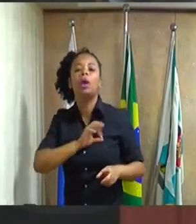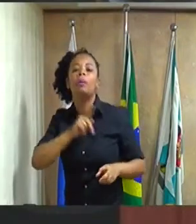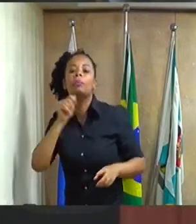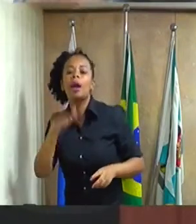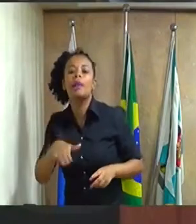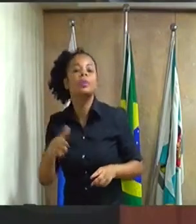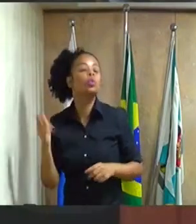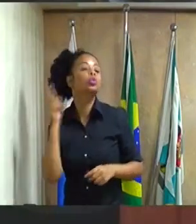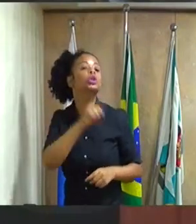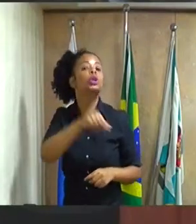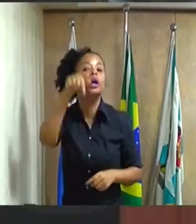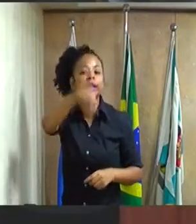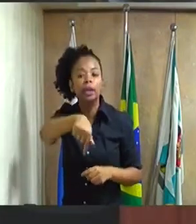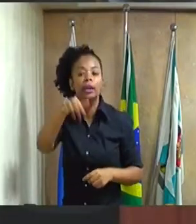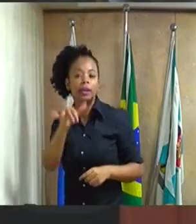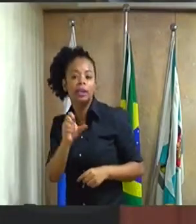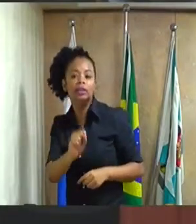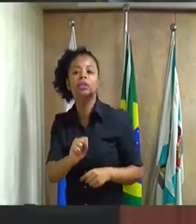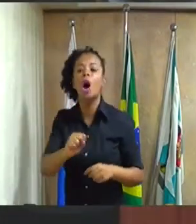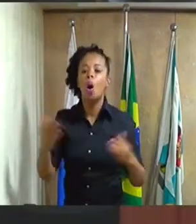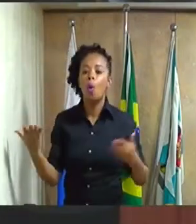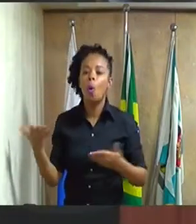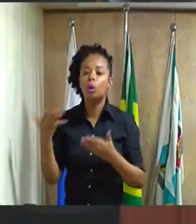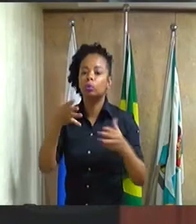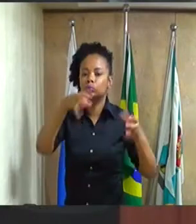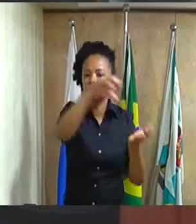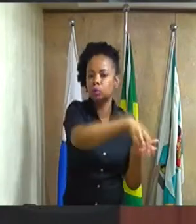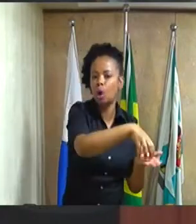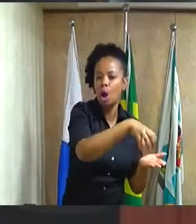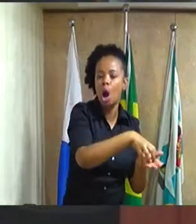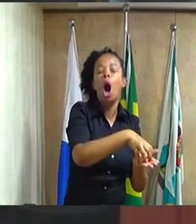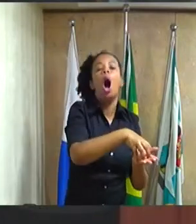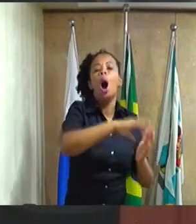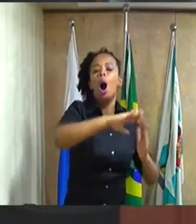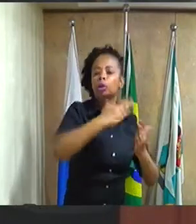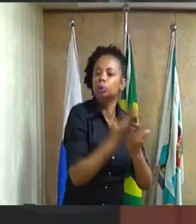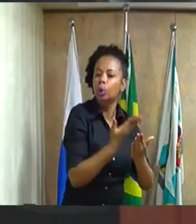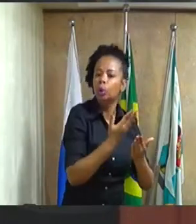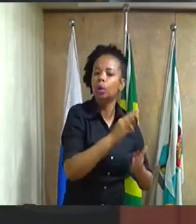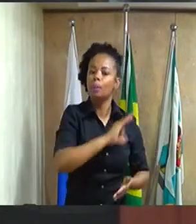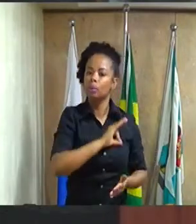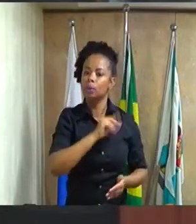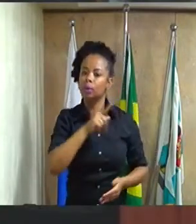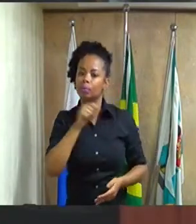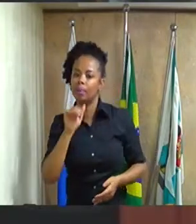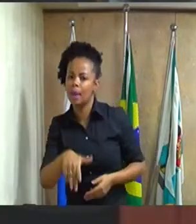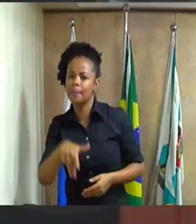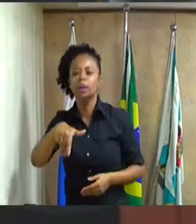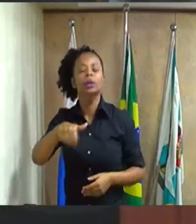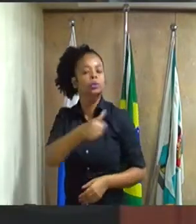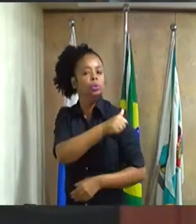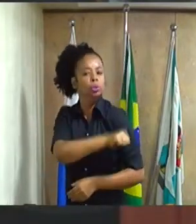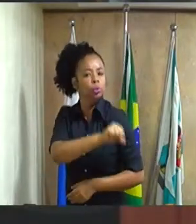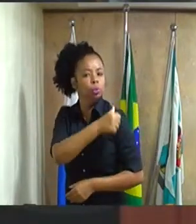Duque de Caxias a escola da polícia militar do Estado do Rio de Janeiro para atender